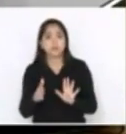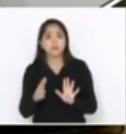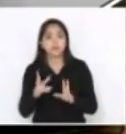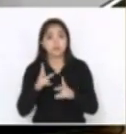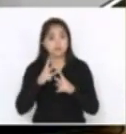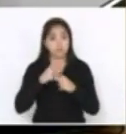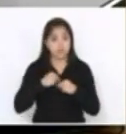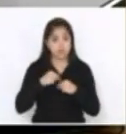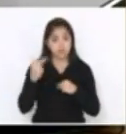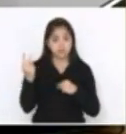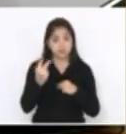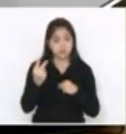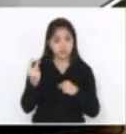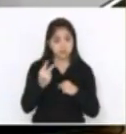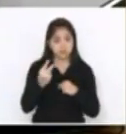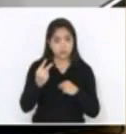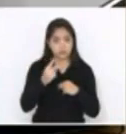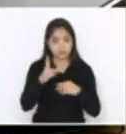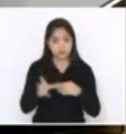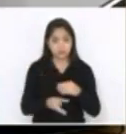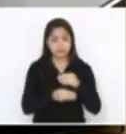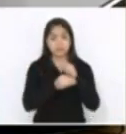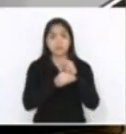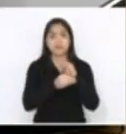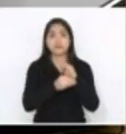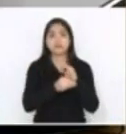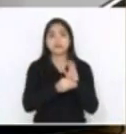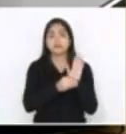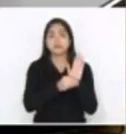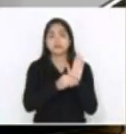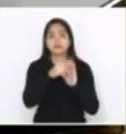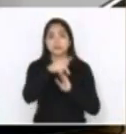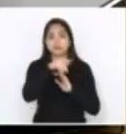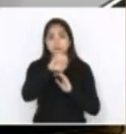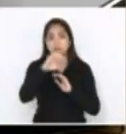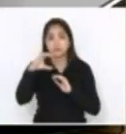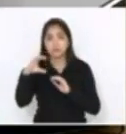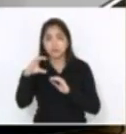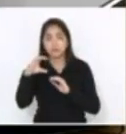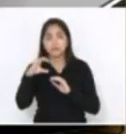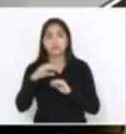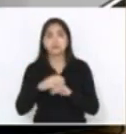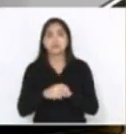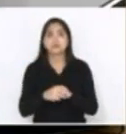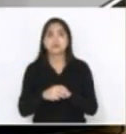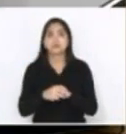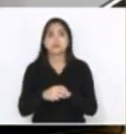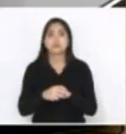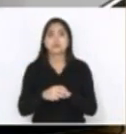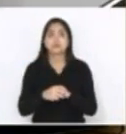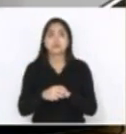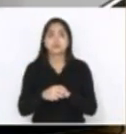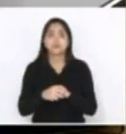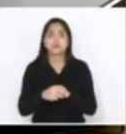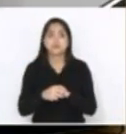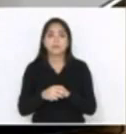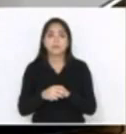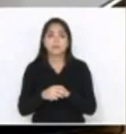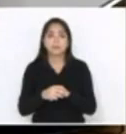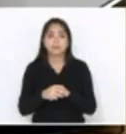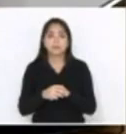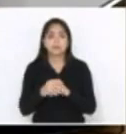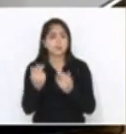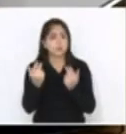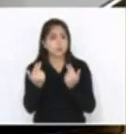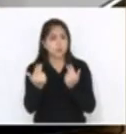emendas, das duas PECs, elas são praticamente idênticas,